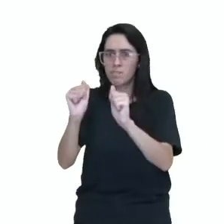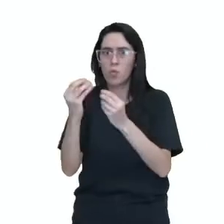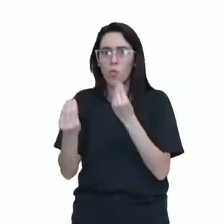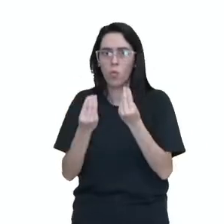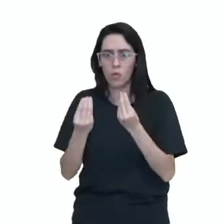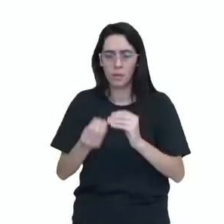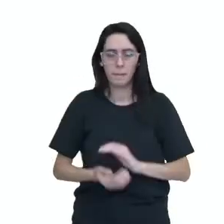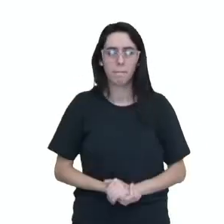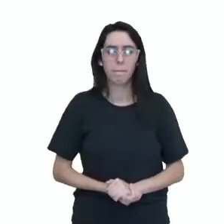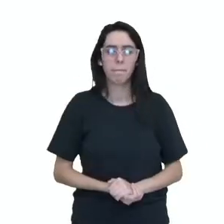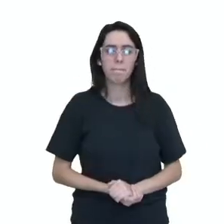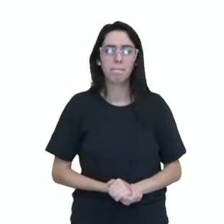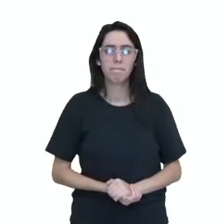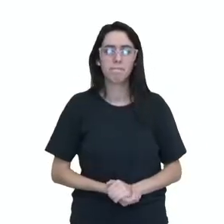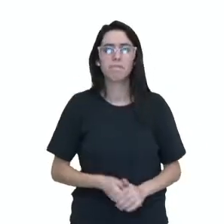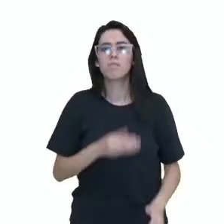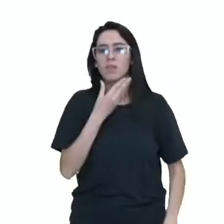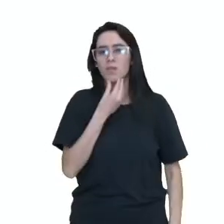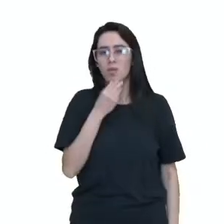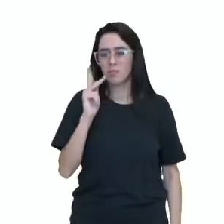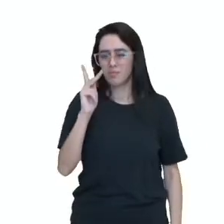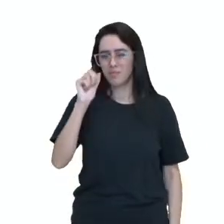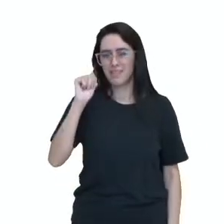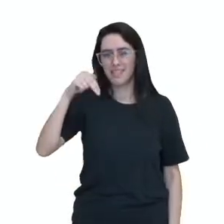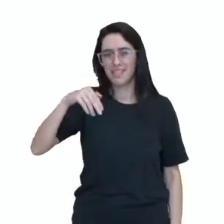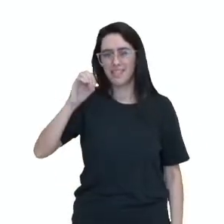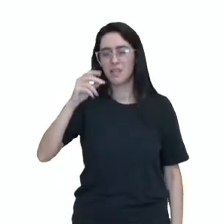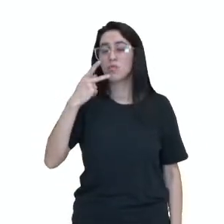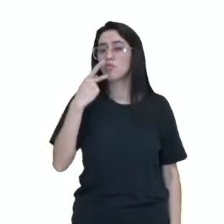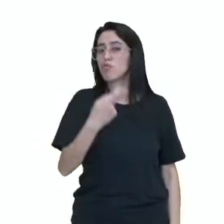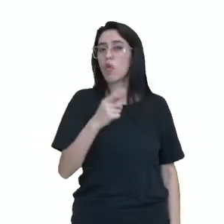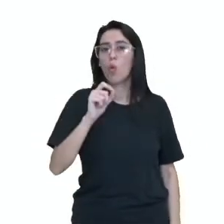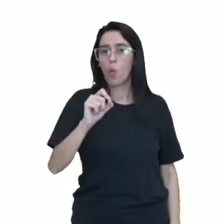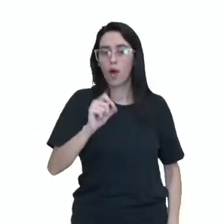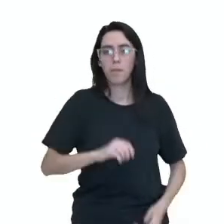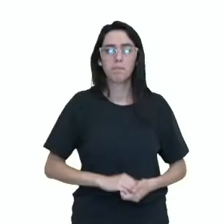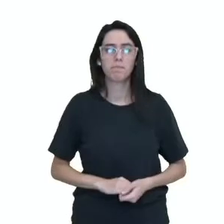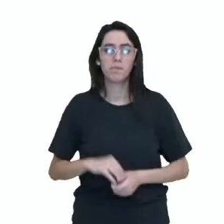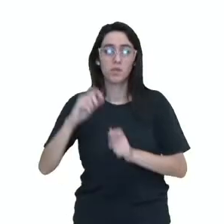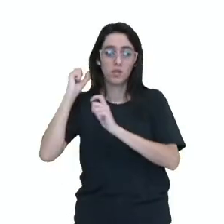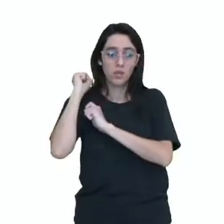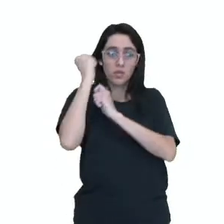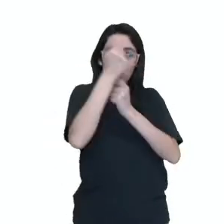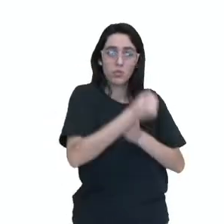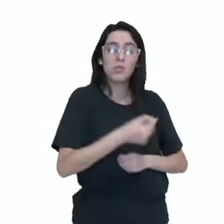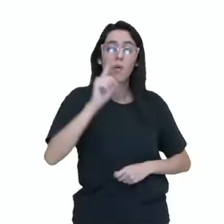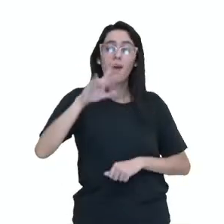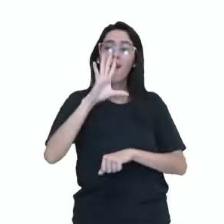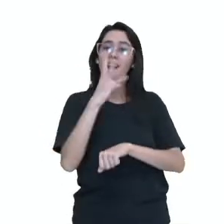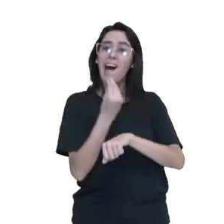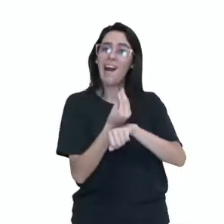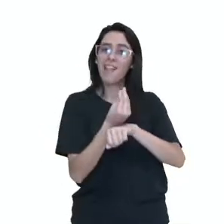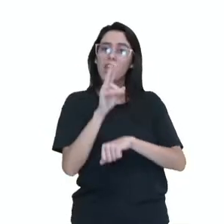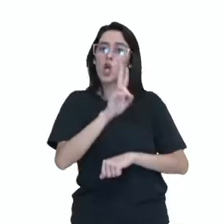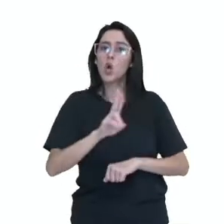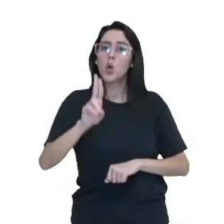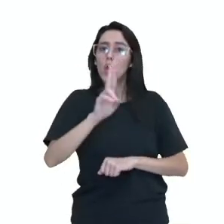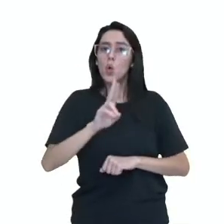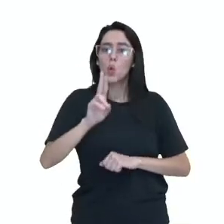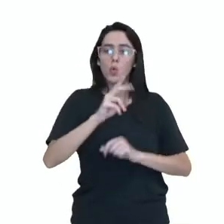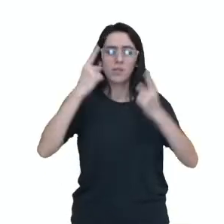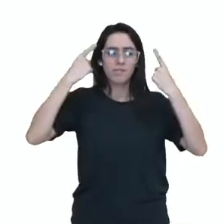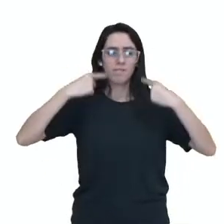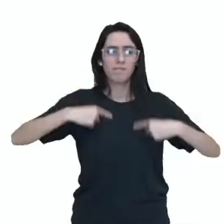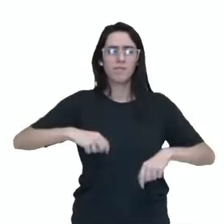Palavras ditas por mestre Kano para definir a luta era a arte em que se usa ao máximo a